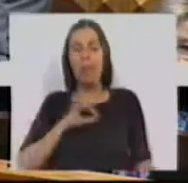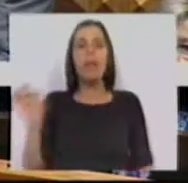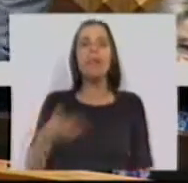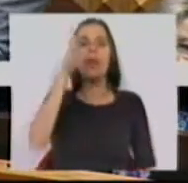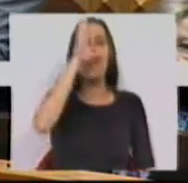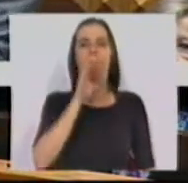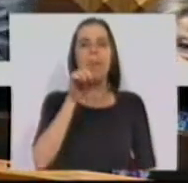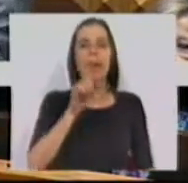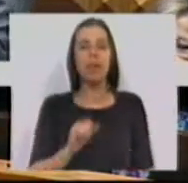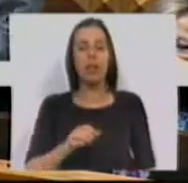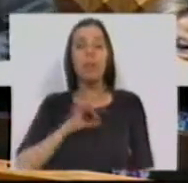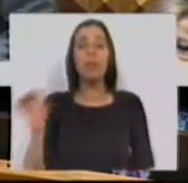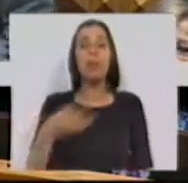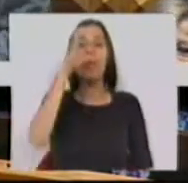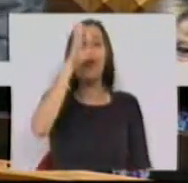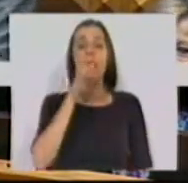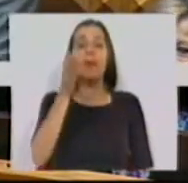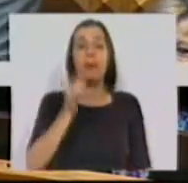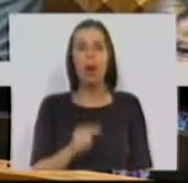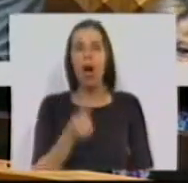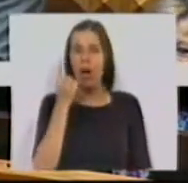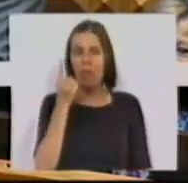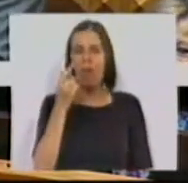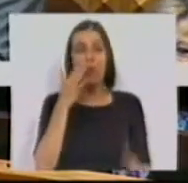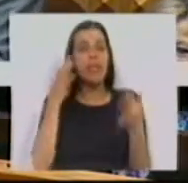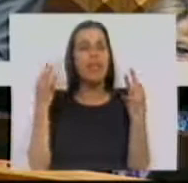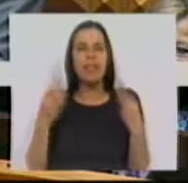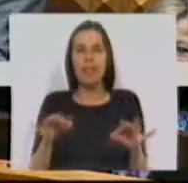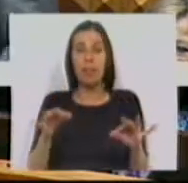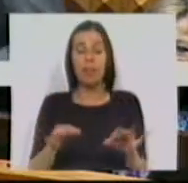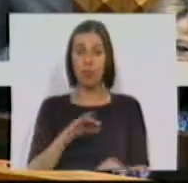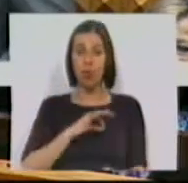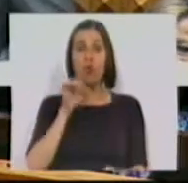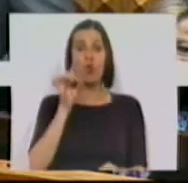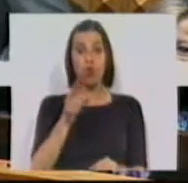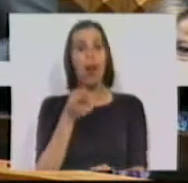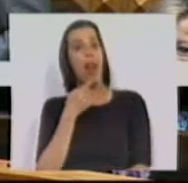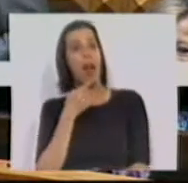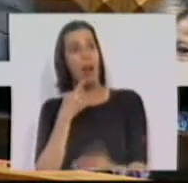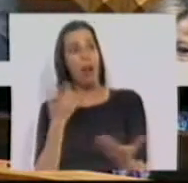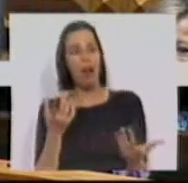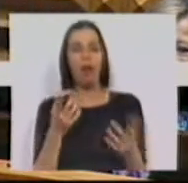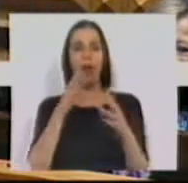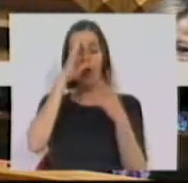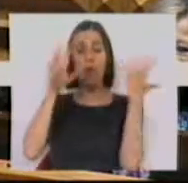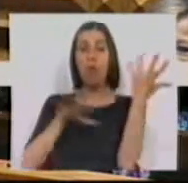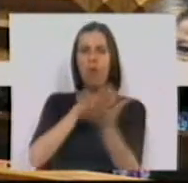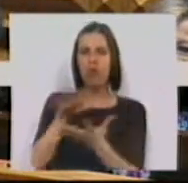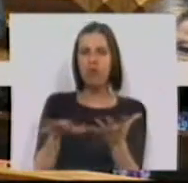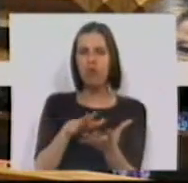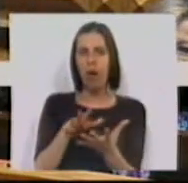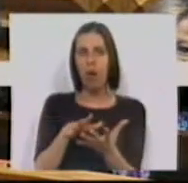Sr. Primeiro-Ministro, há uma coisa muito simples. Quando o Sr. vem falar em confusão